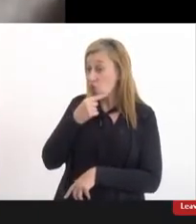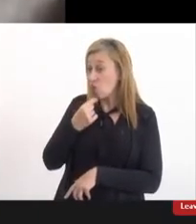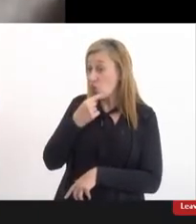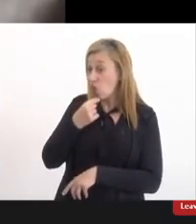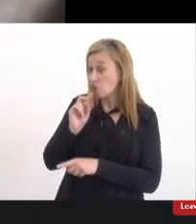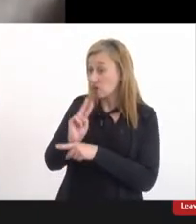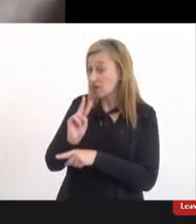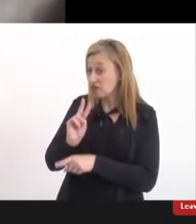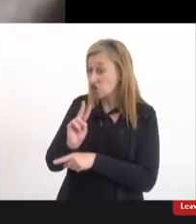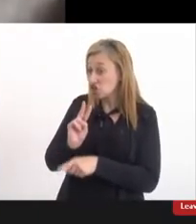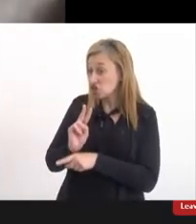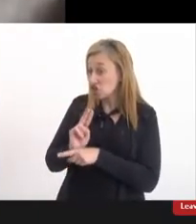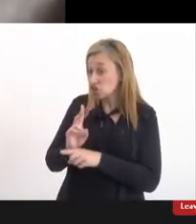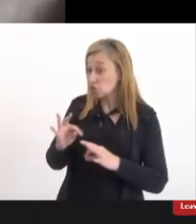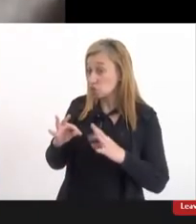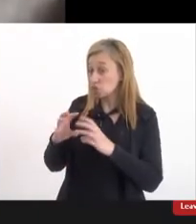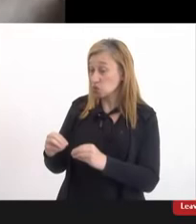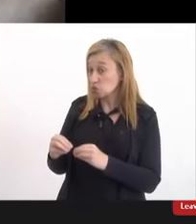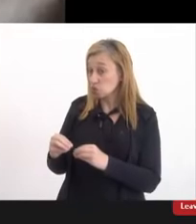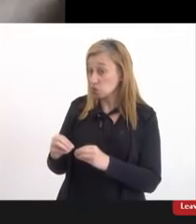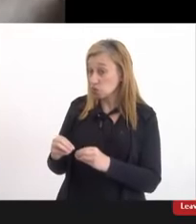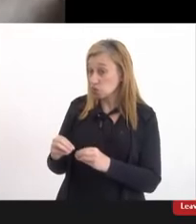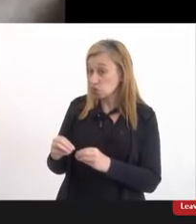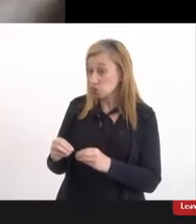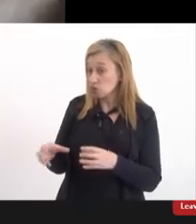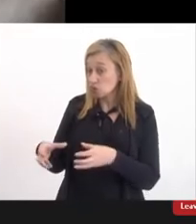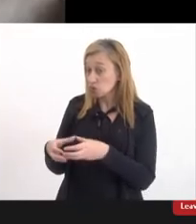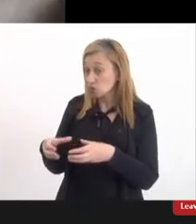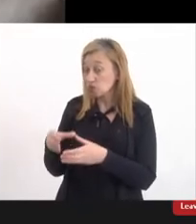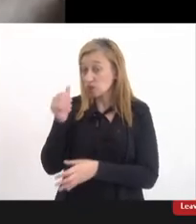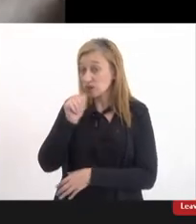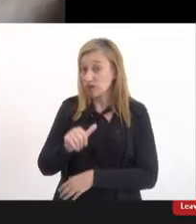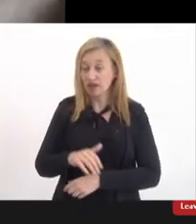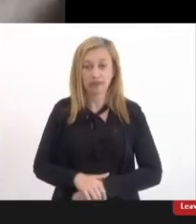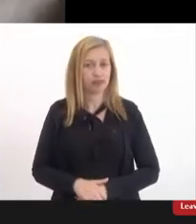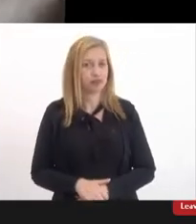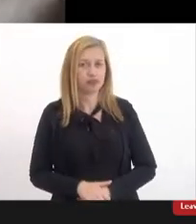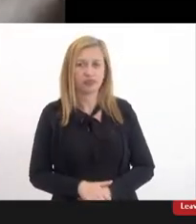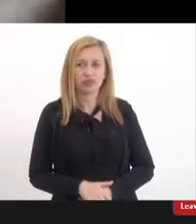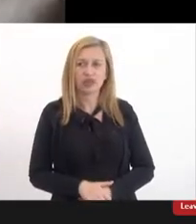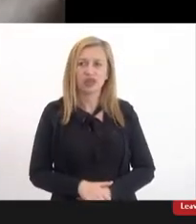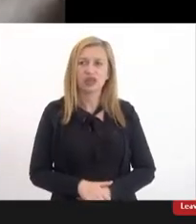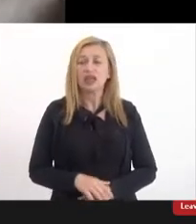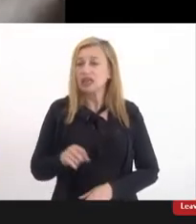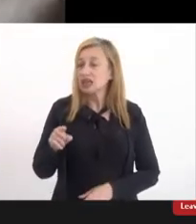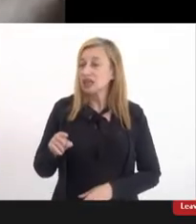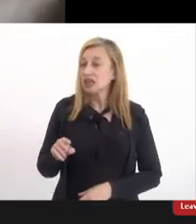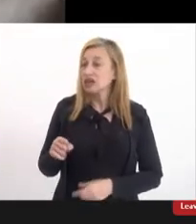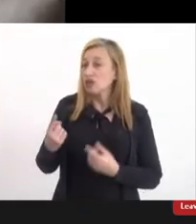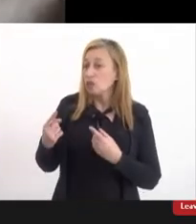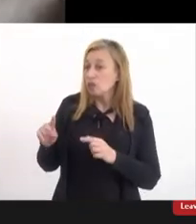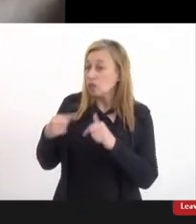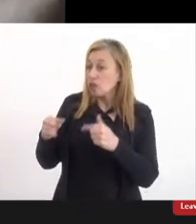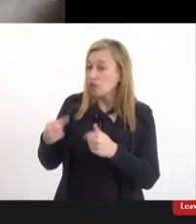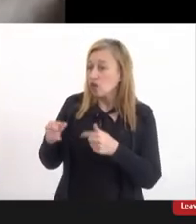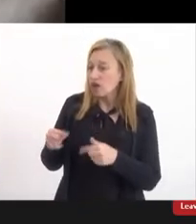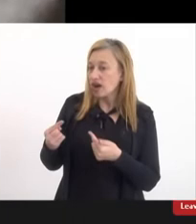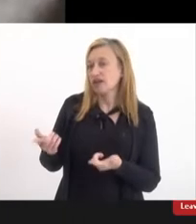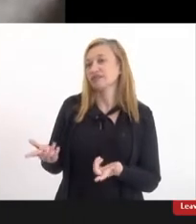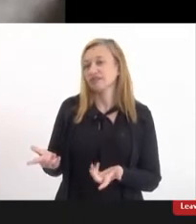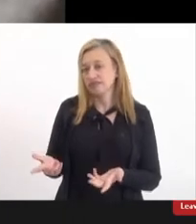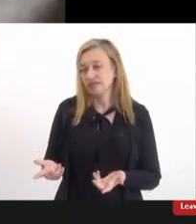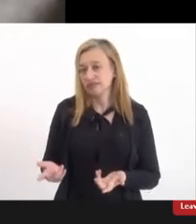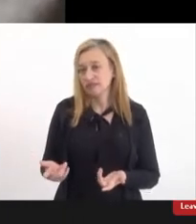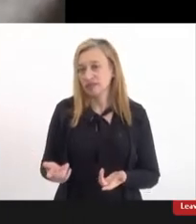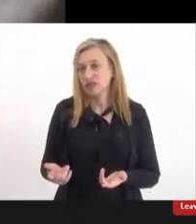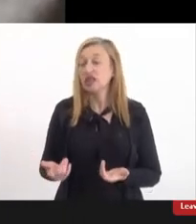vigiando as atividades subversivas dos grupos das mulheres né e que elas vão o provocar o poder público a dar